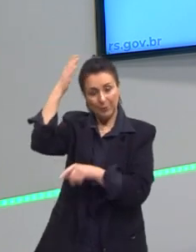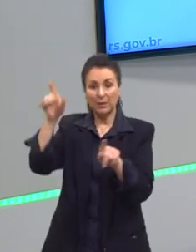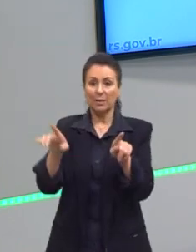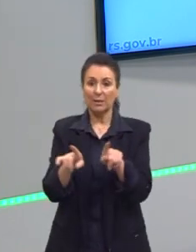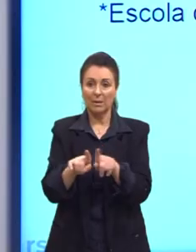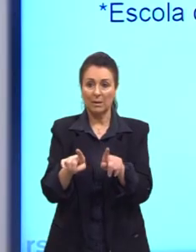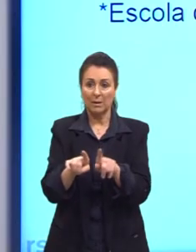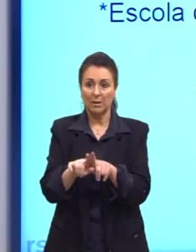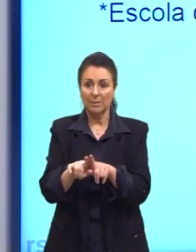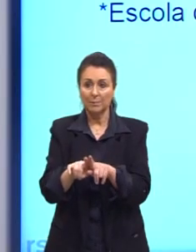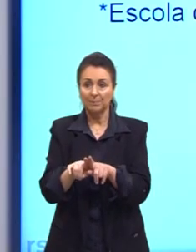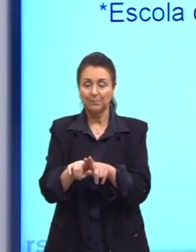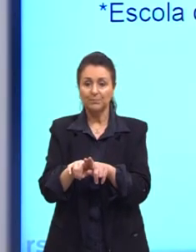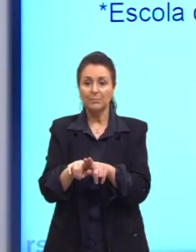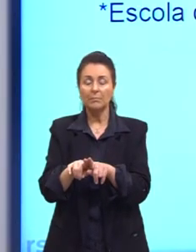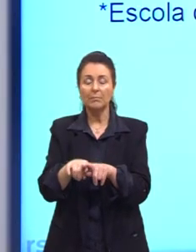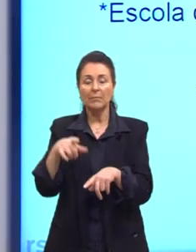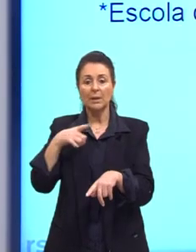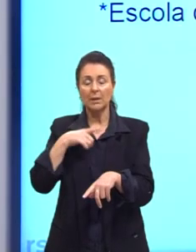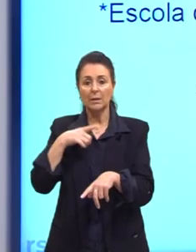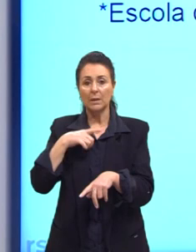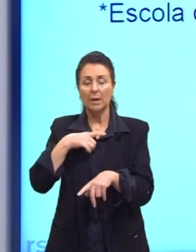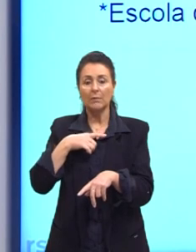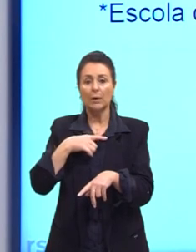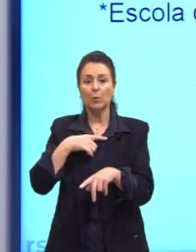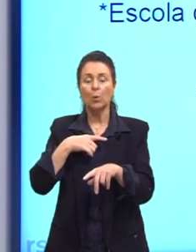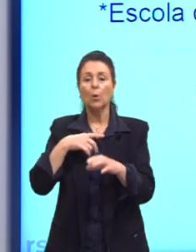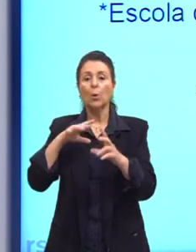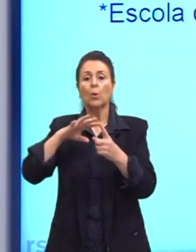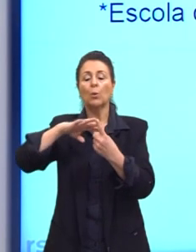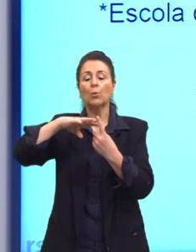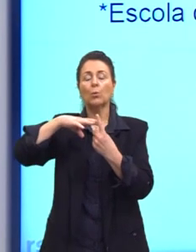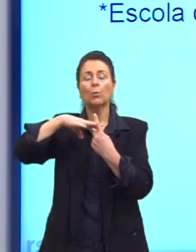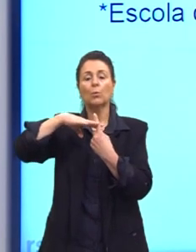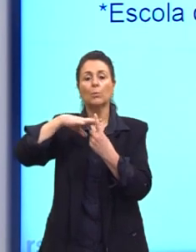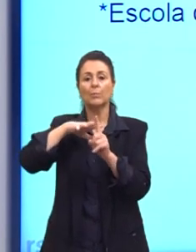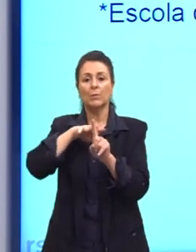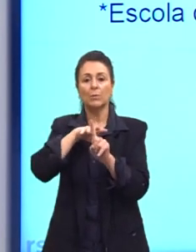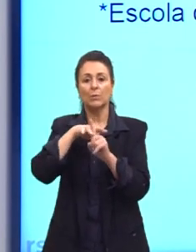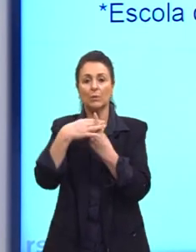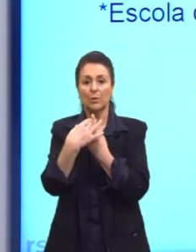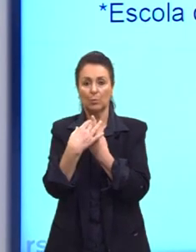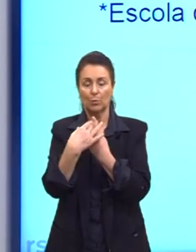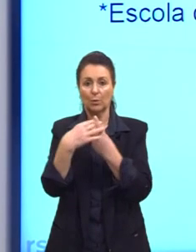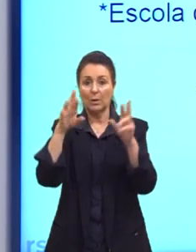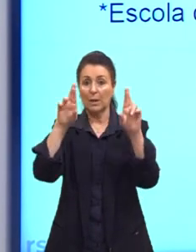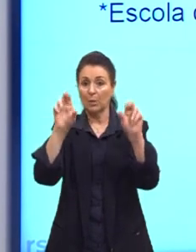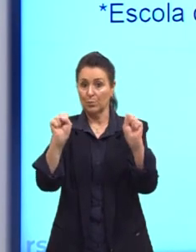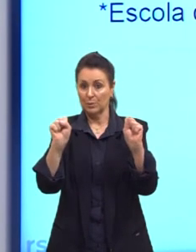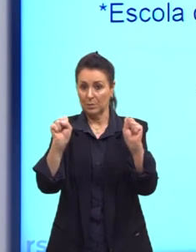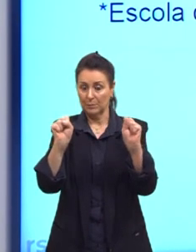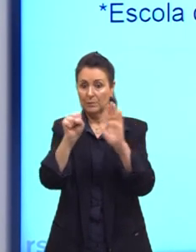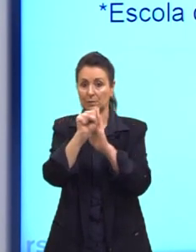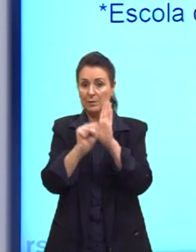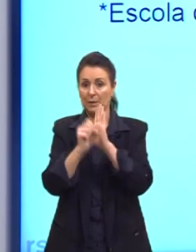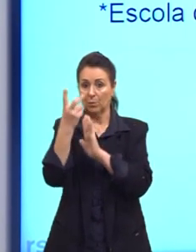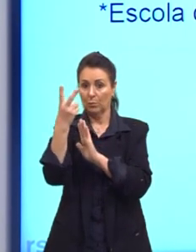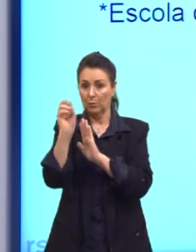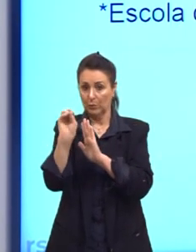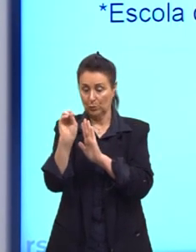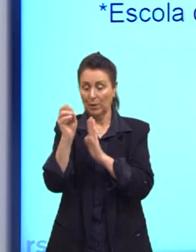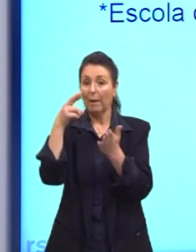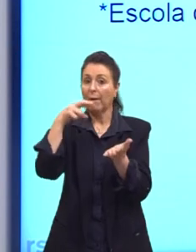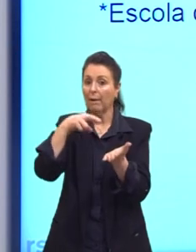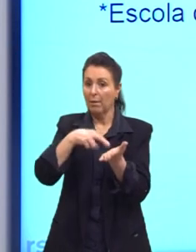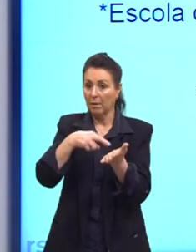Também ocorre, então, o socialismo na Rússia, século XX, que é o socialismo real, que há